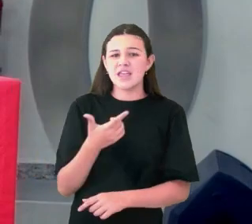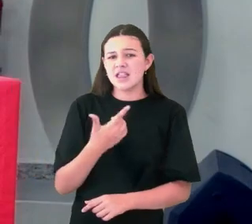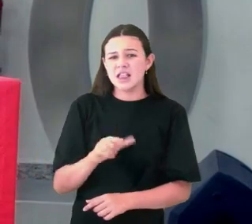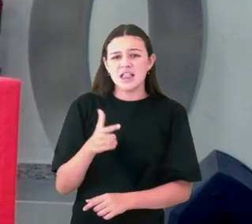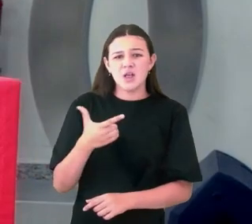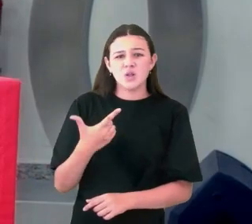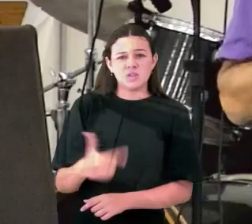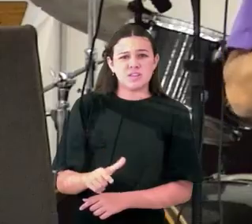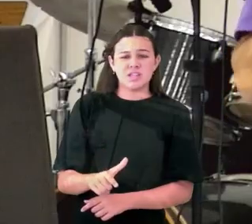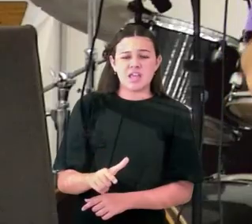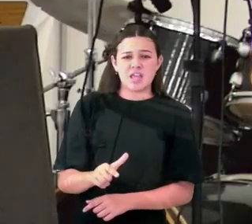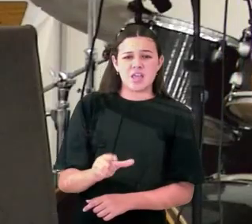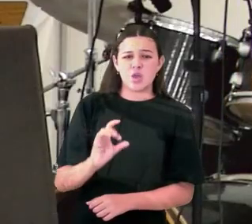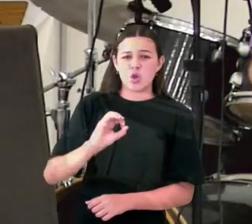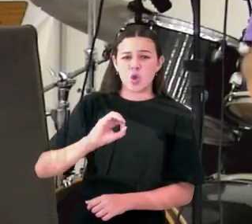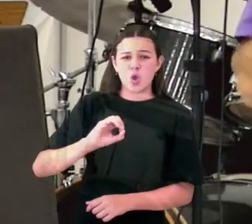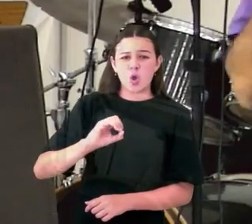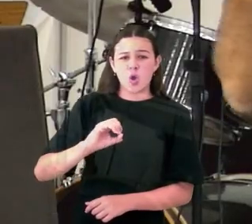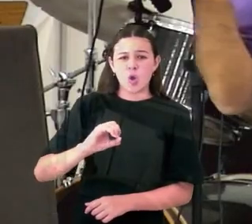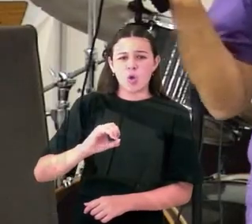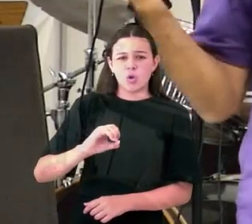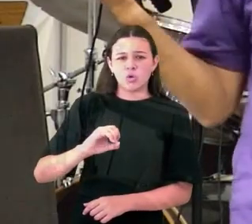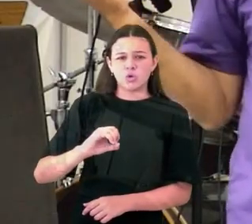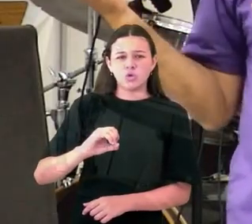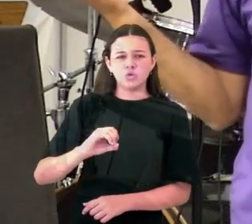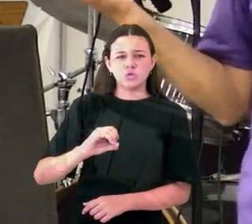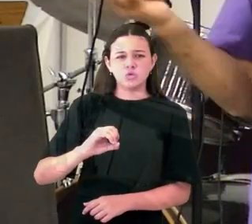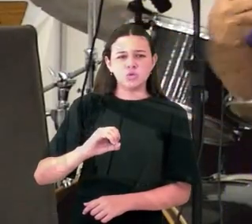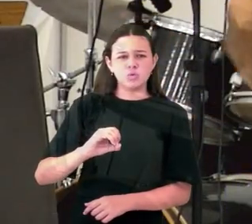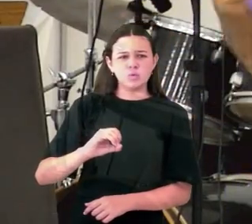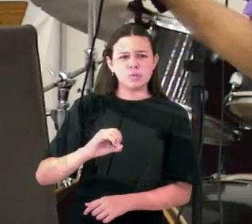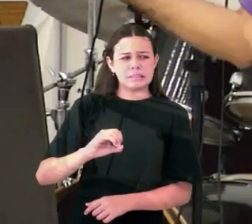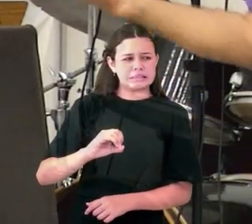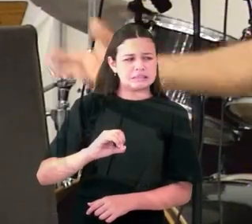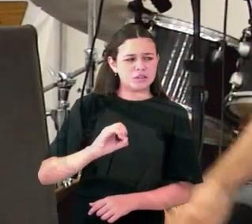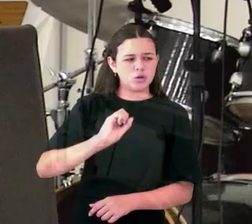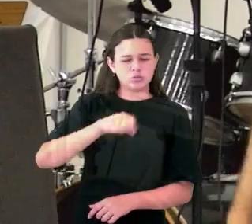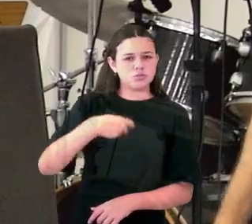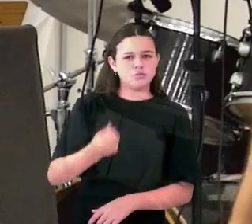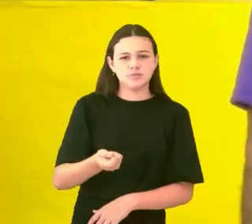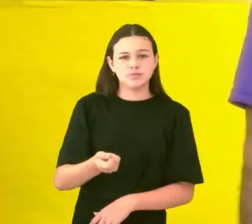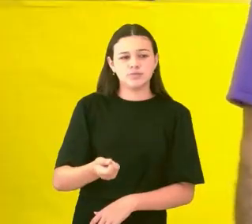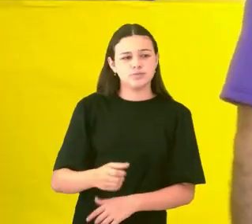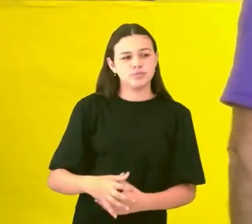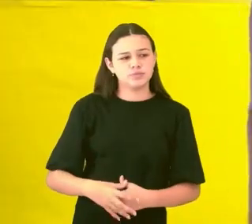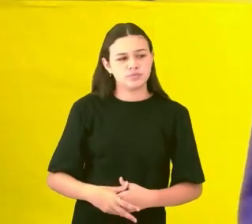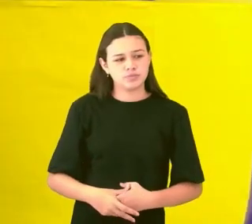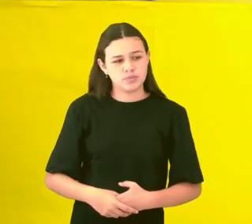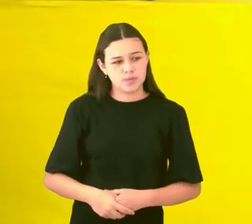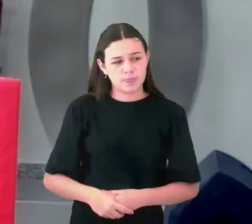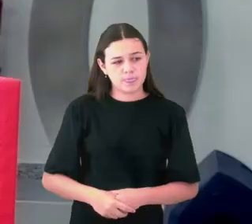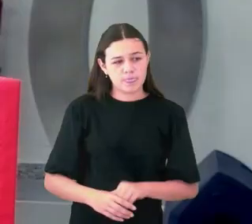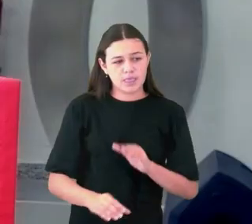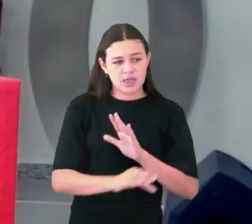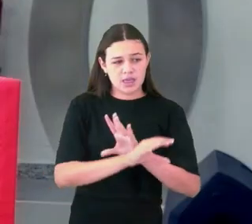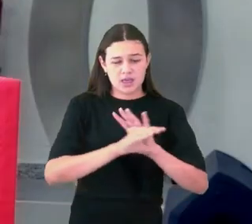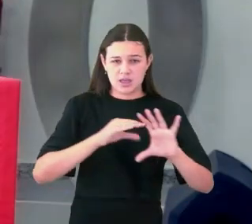um texto científico, o capítulo 1º de Gênesis é uma declaração de fé. É uma